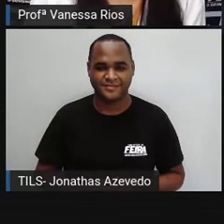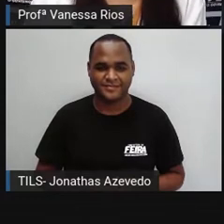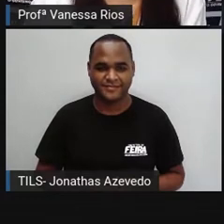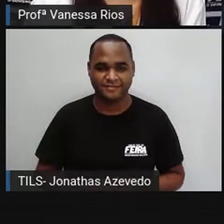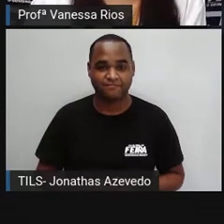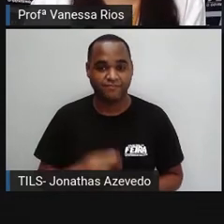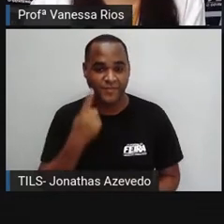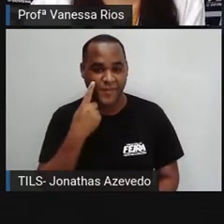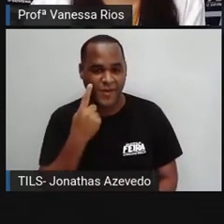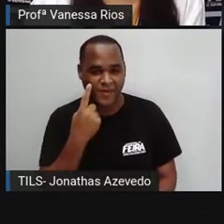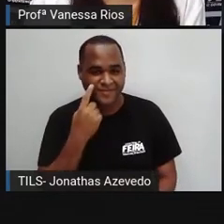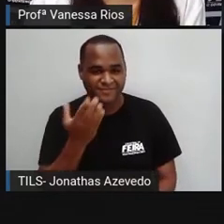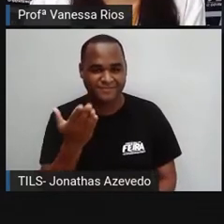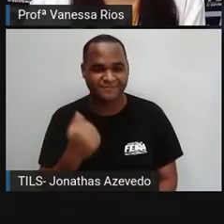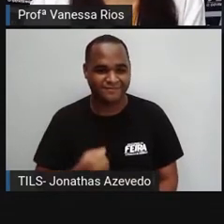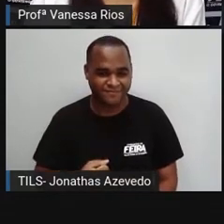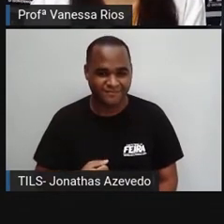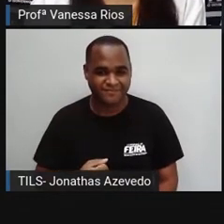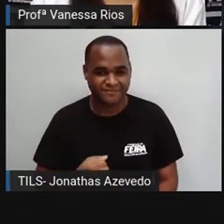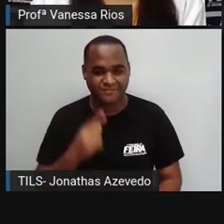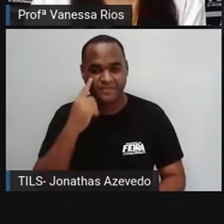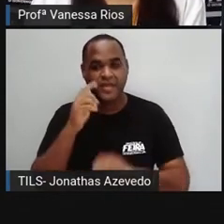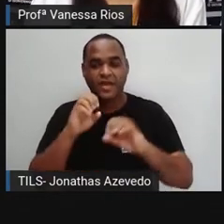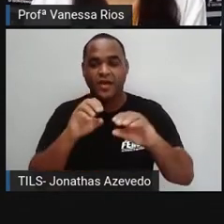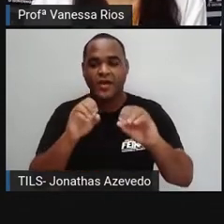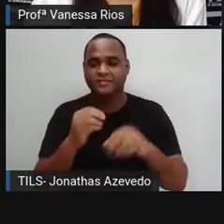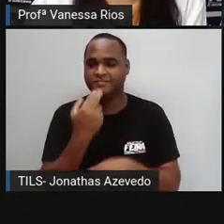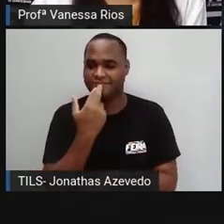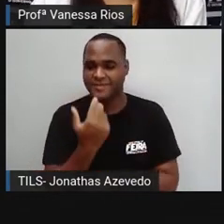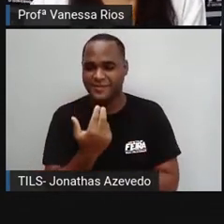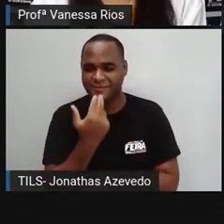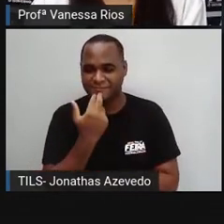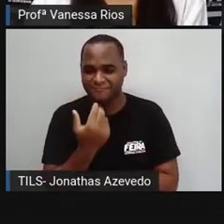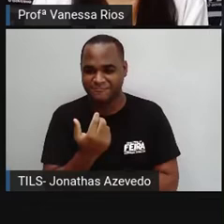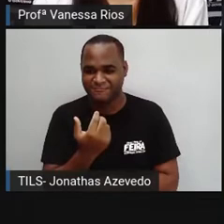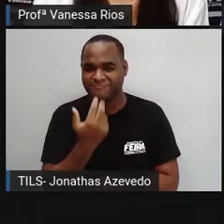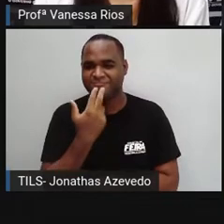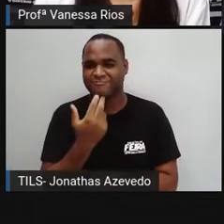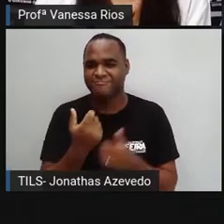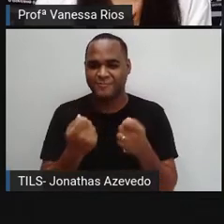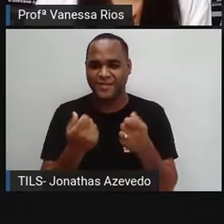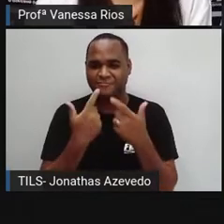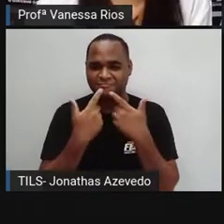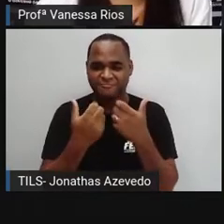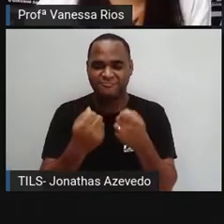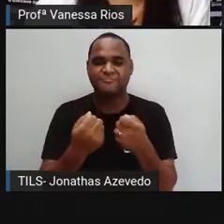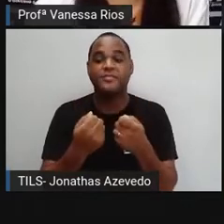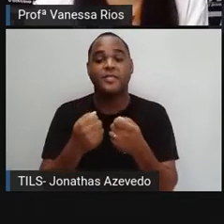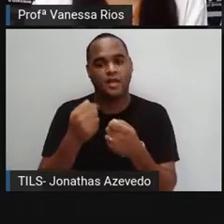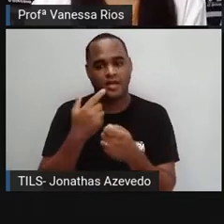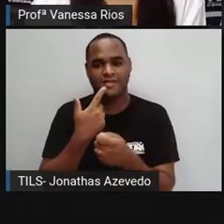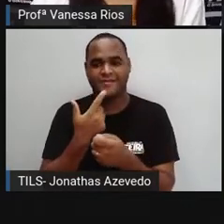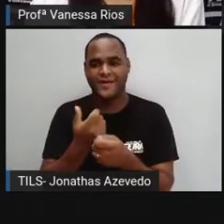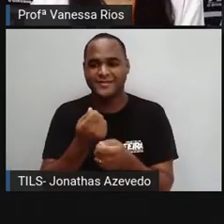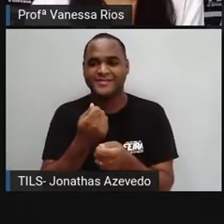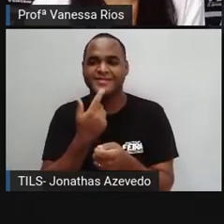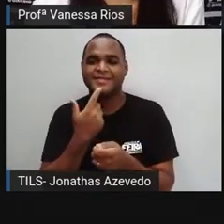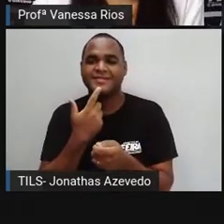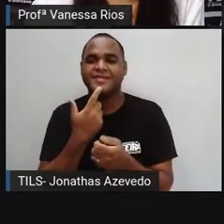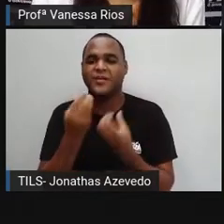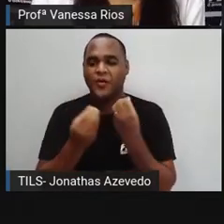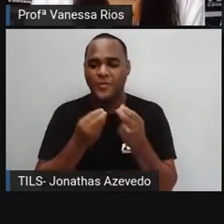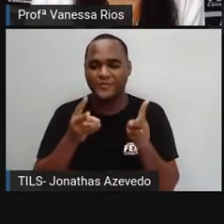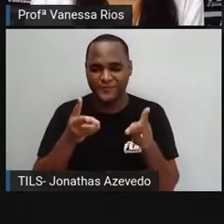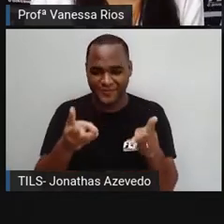Olhem só, nossa aula agora é de linguagens, então a gente já vem de uma aula de linguagens, nós vamos continuar